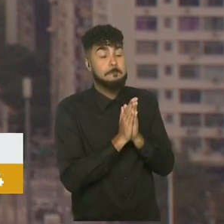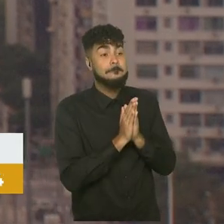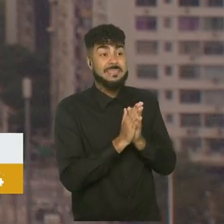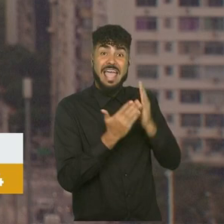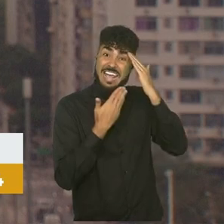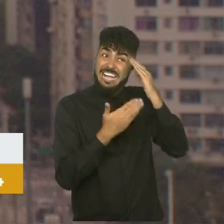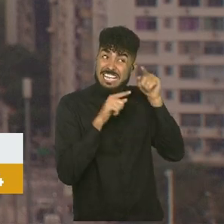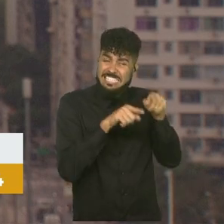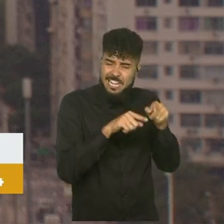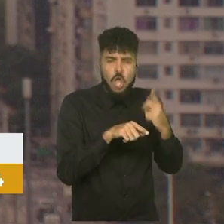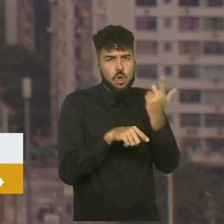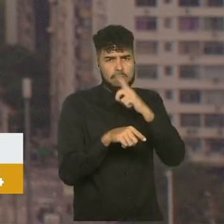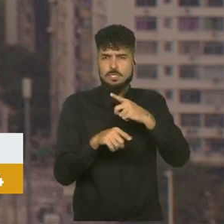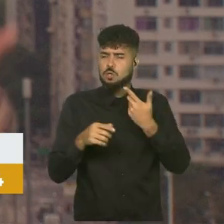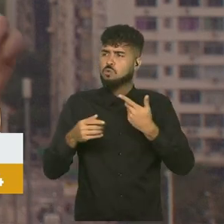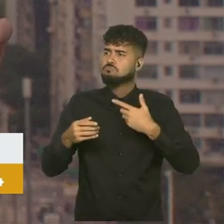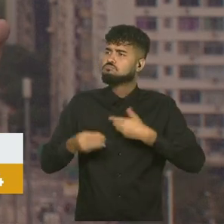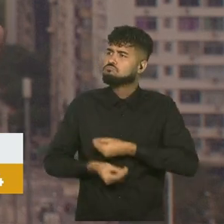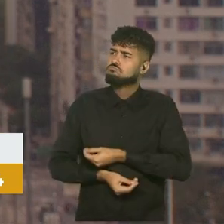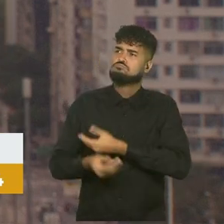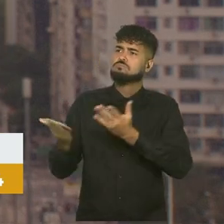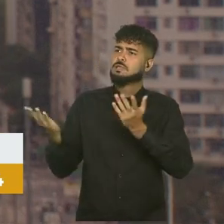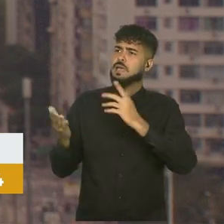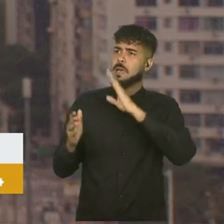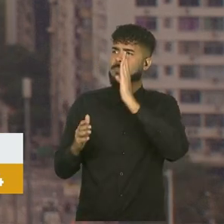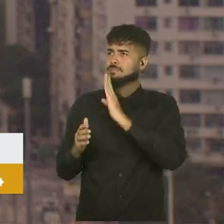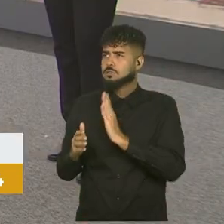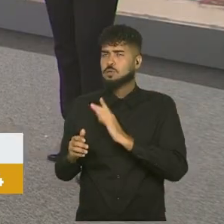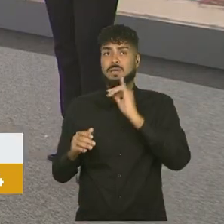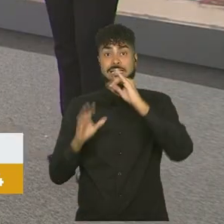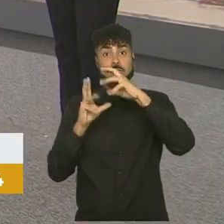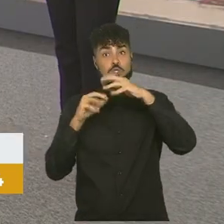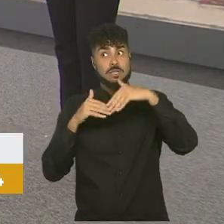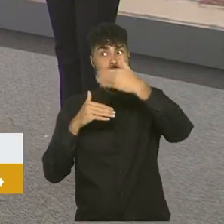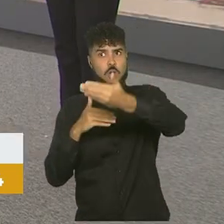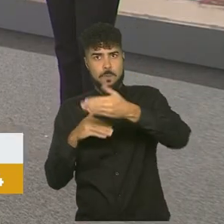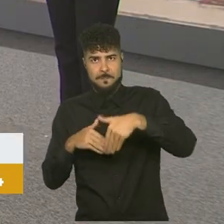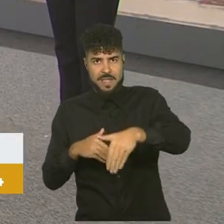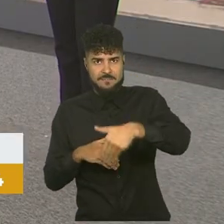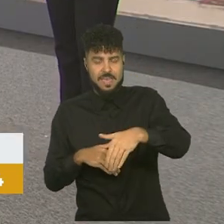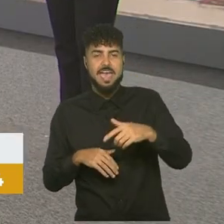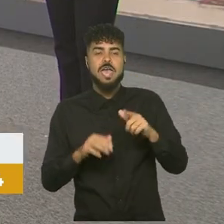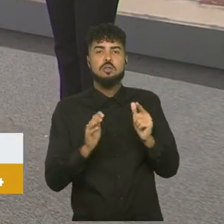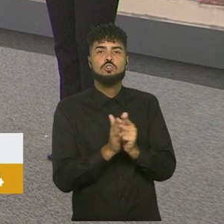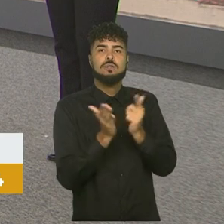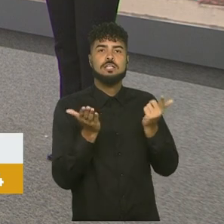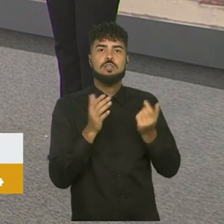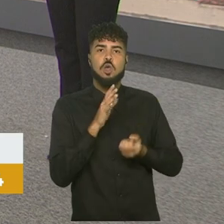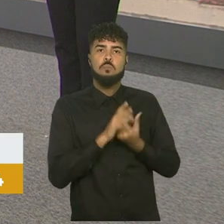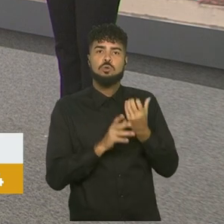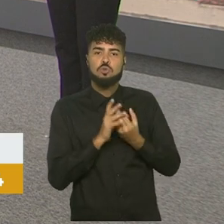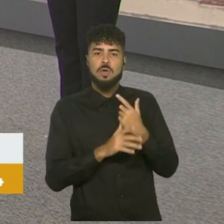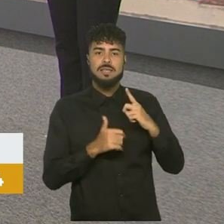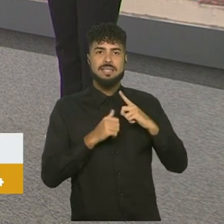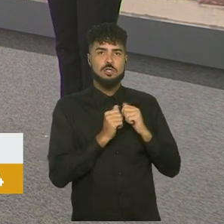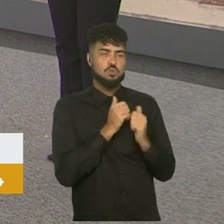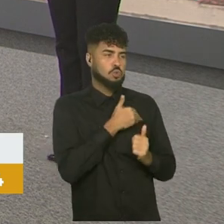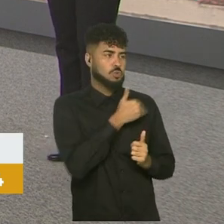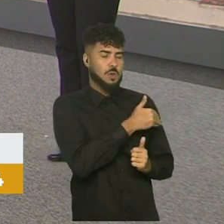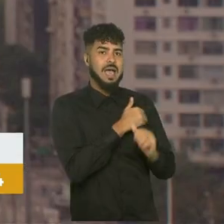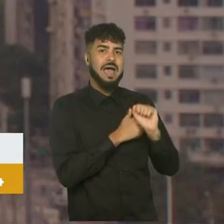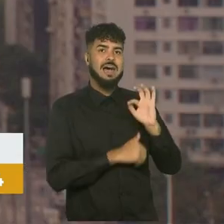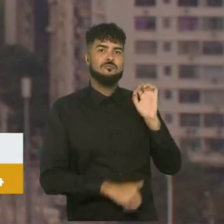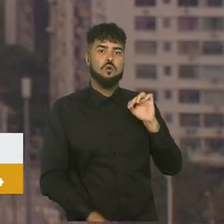esse disco no mercado nacional e internacional em breve. O jornalista e produtor que está aqui comigo, o Afonso